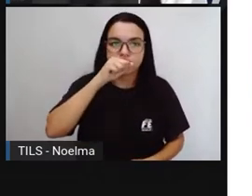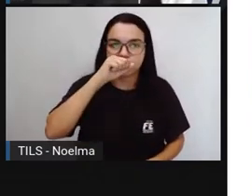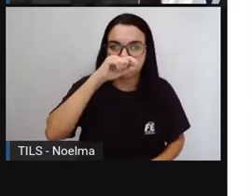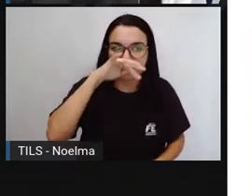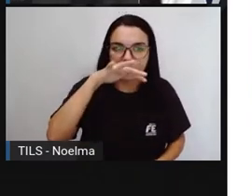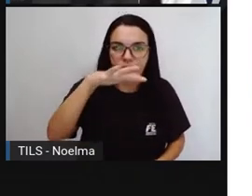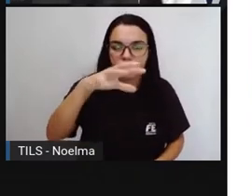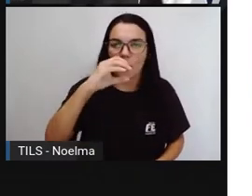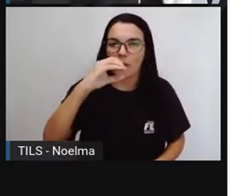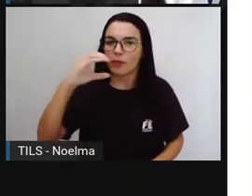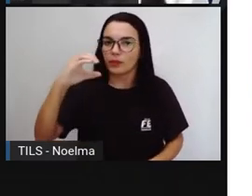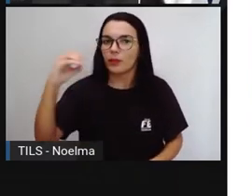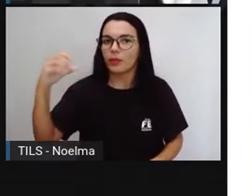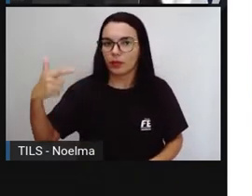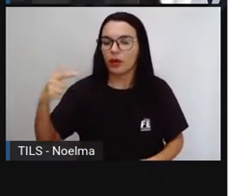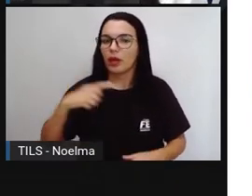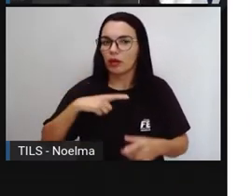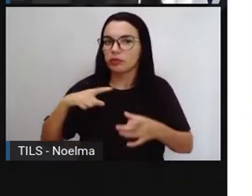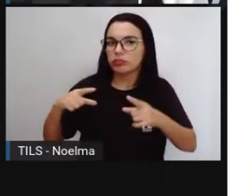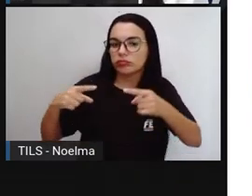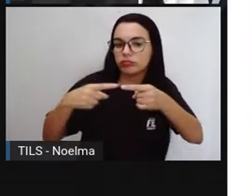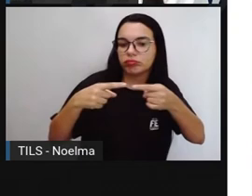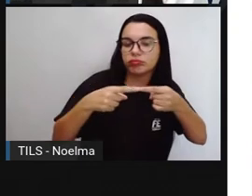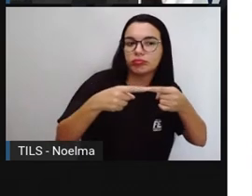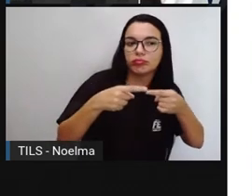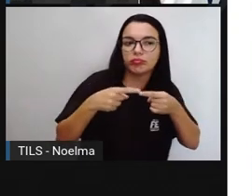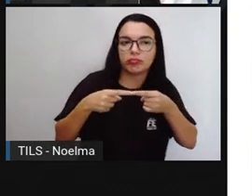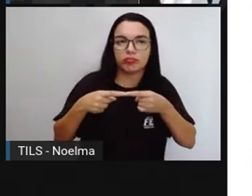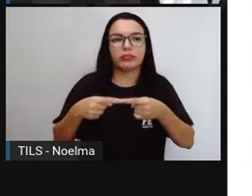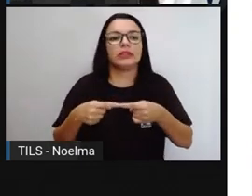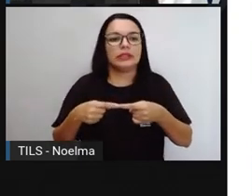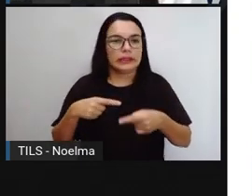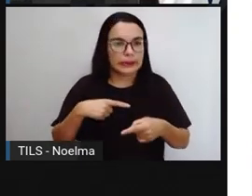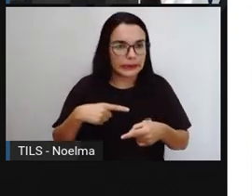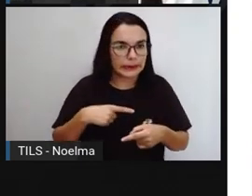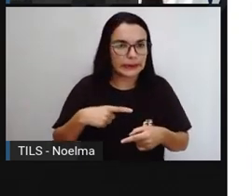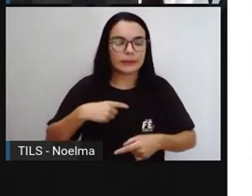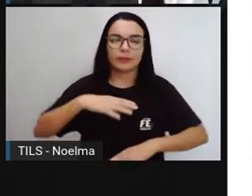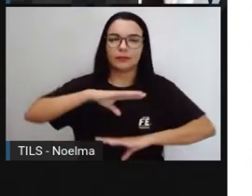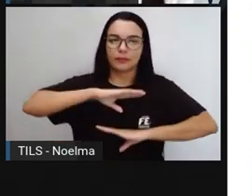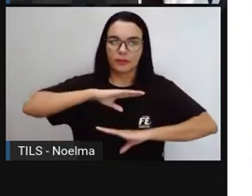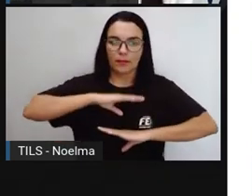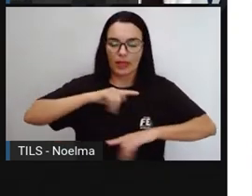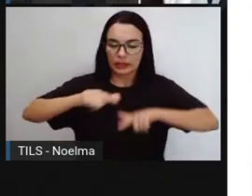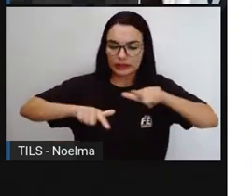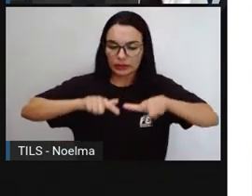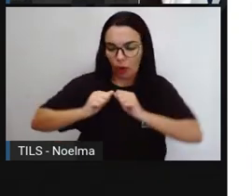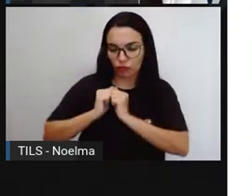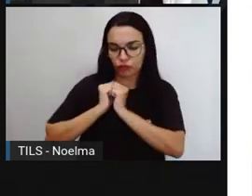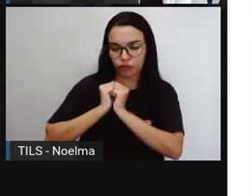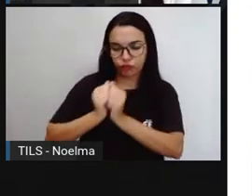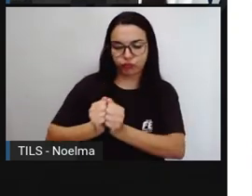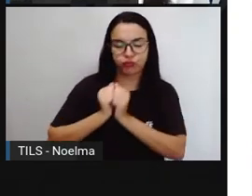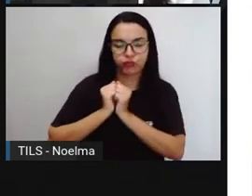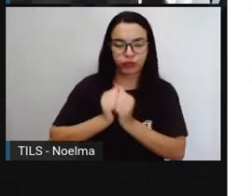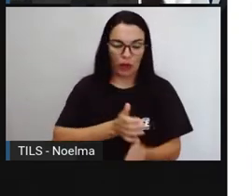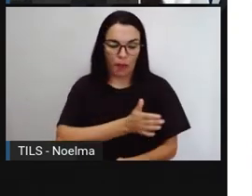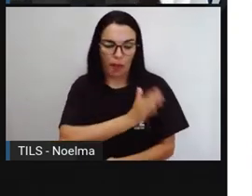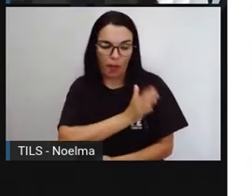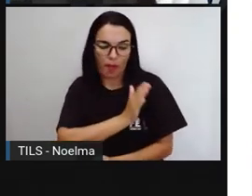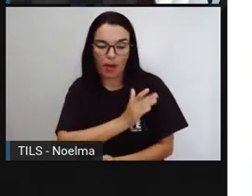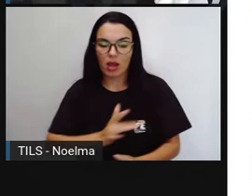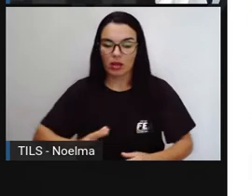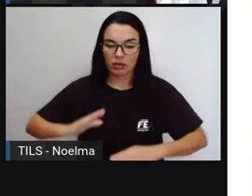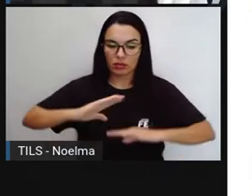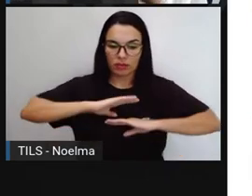ligação e a necessidade de que os sistemas que formam o nosso corpo trabalhem aí juntos para que o corpo